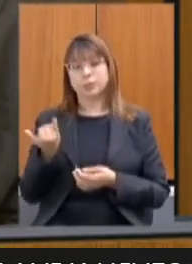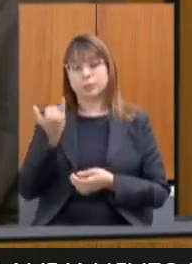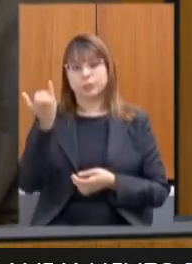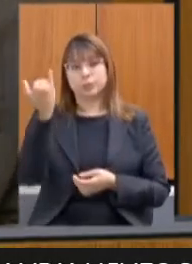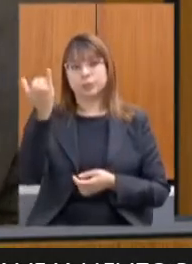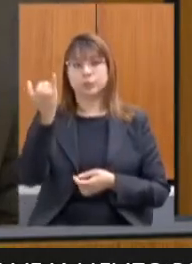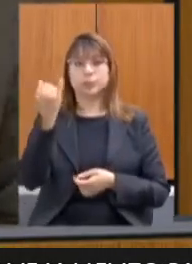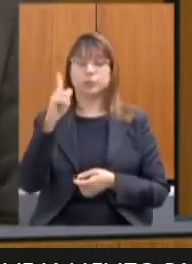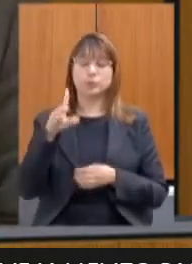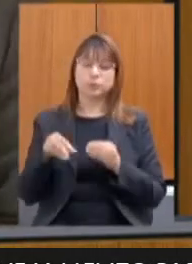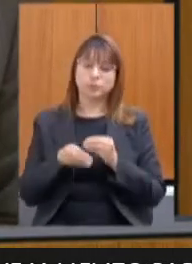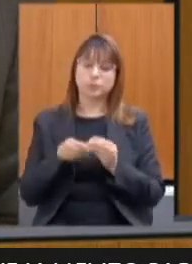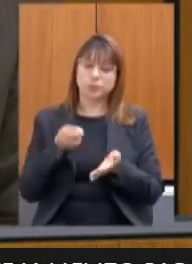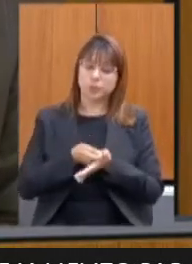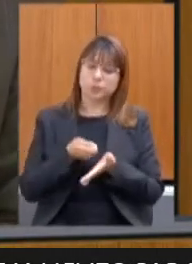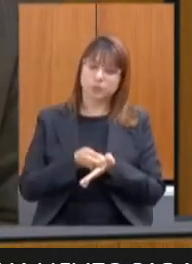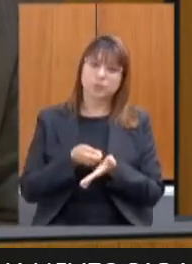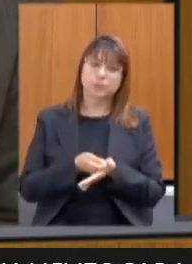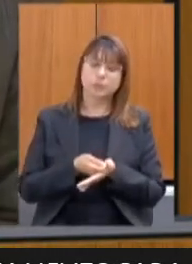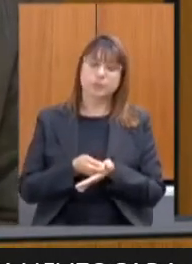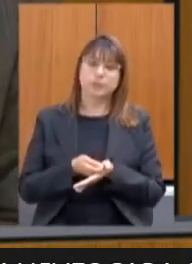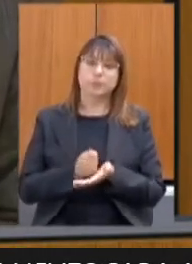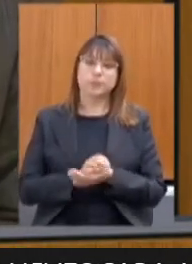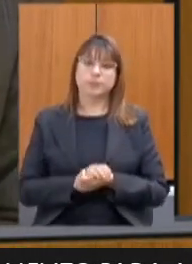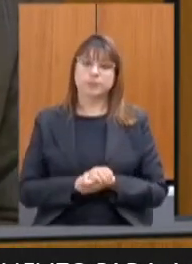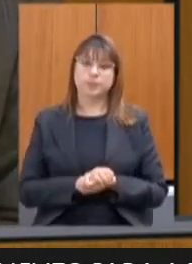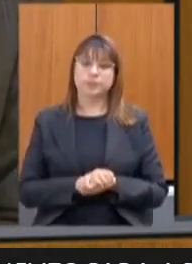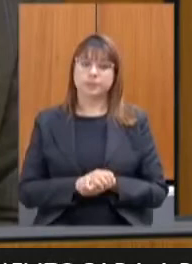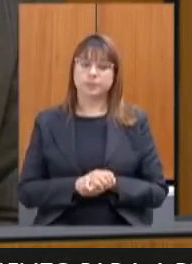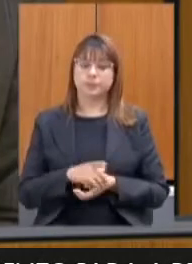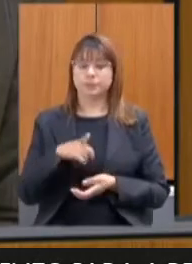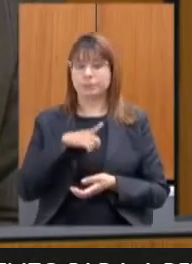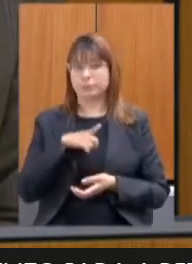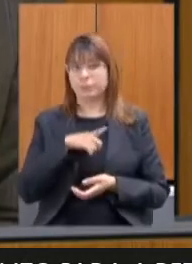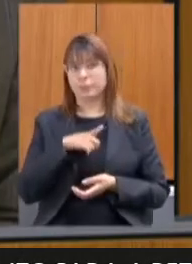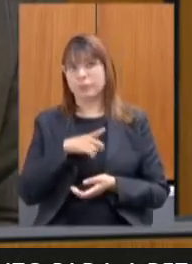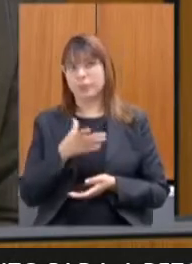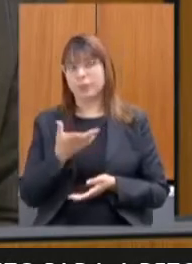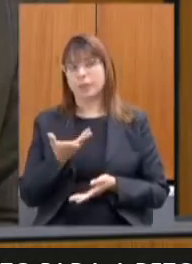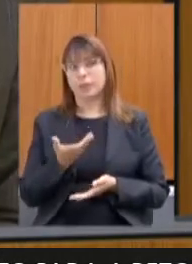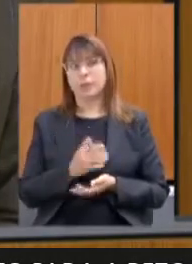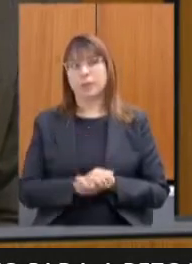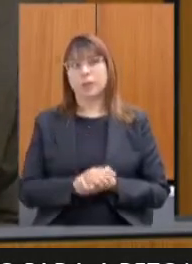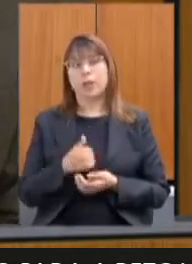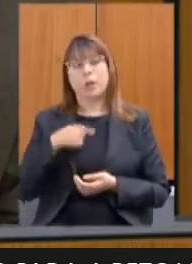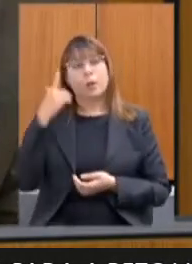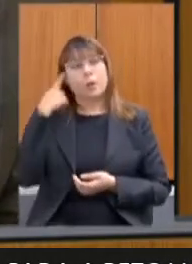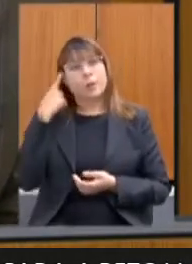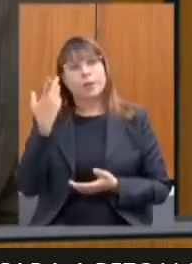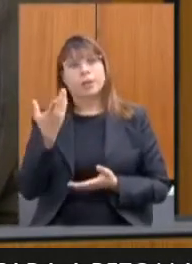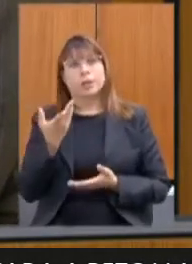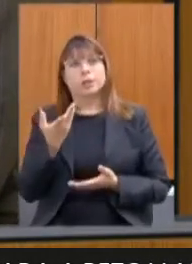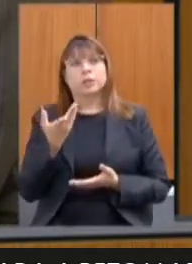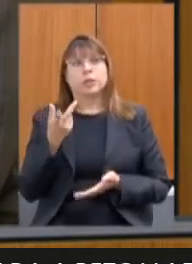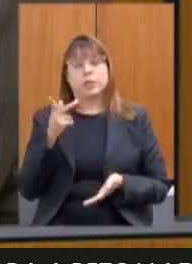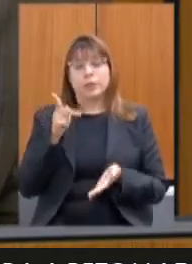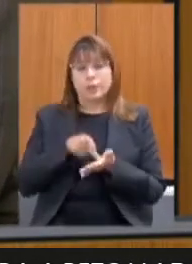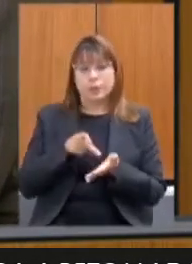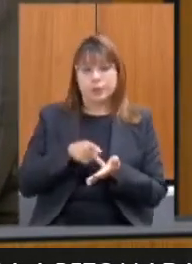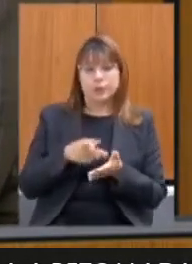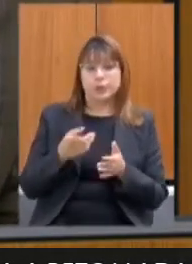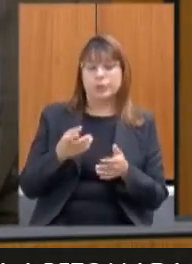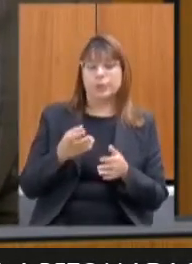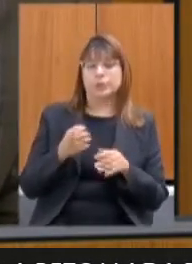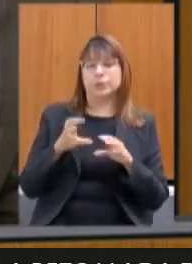impositivas eu tenho comigo que a verdadeira emenda impositiva deveria ser